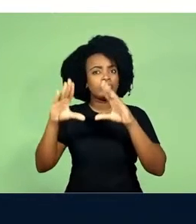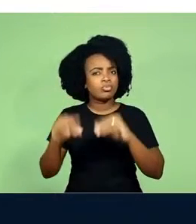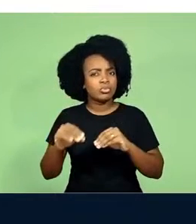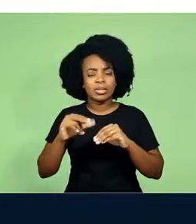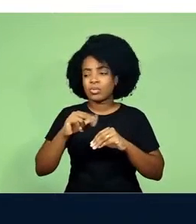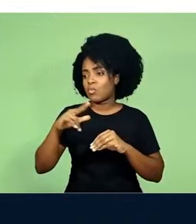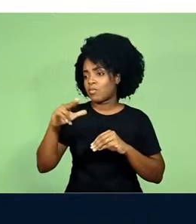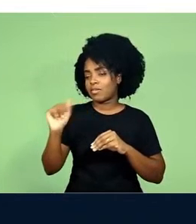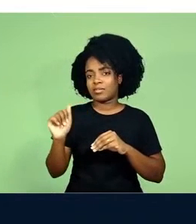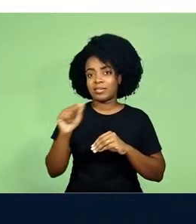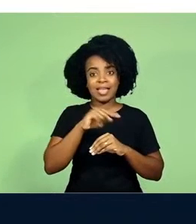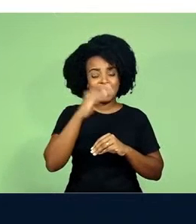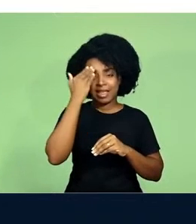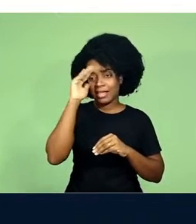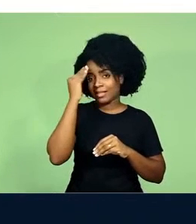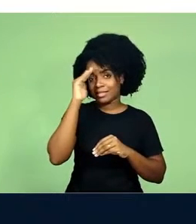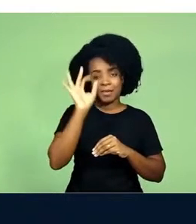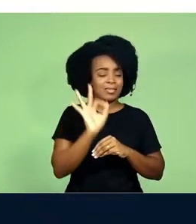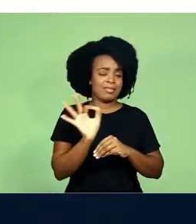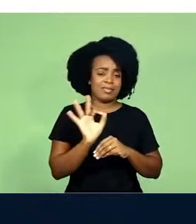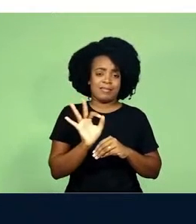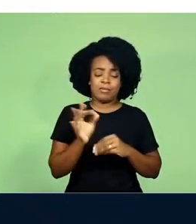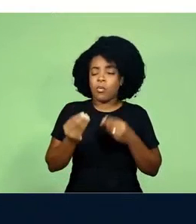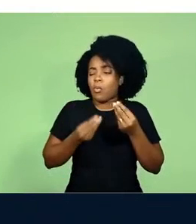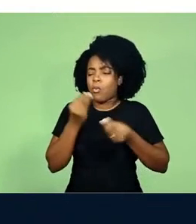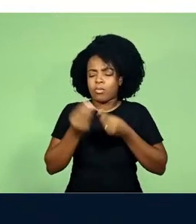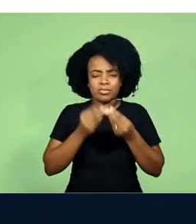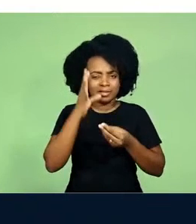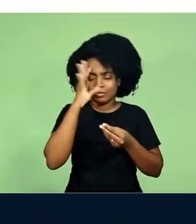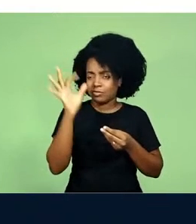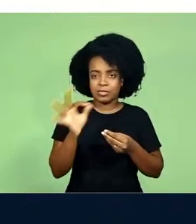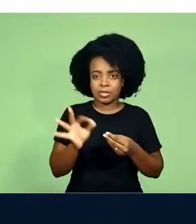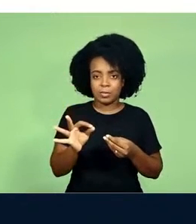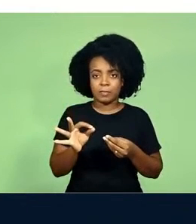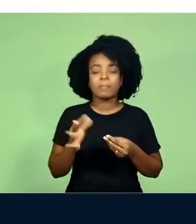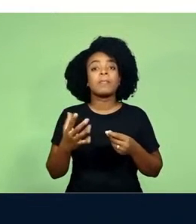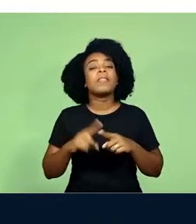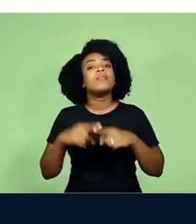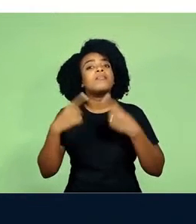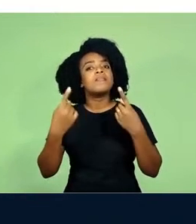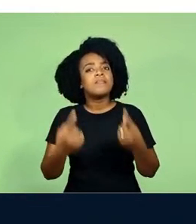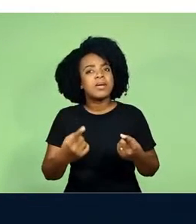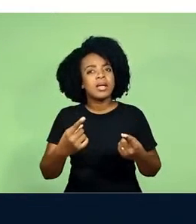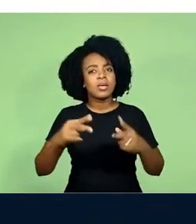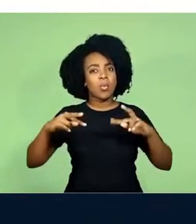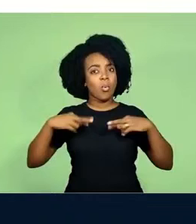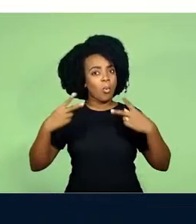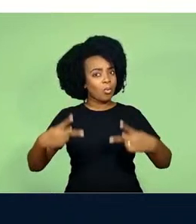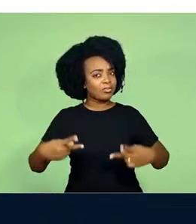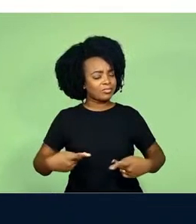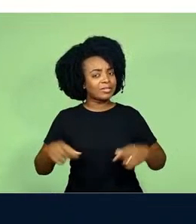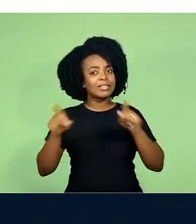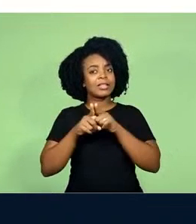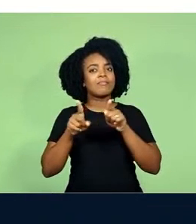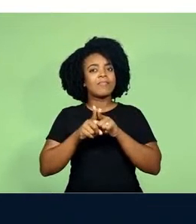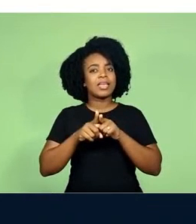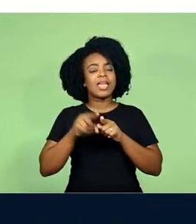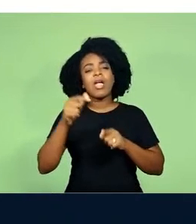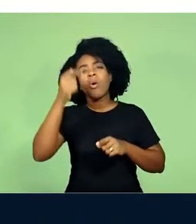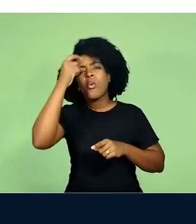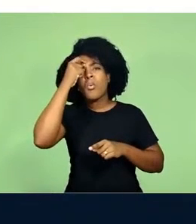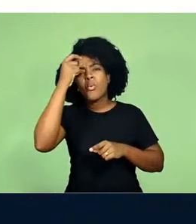possui uma consciência. Os humanos, por sua vez, também não possuem a ideia de até que ponto essa